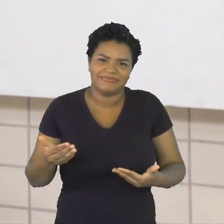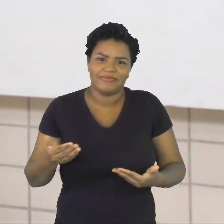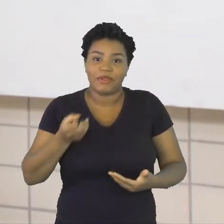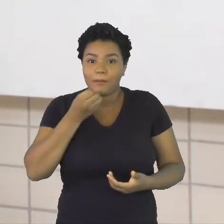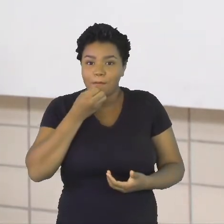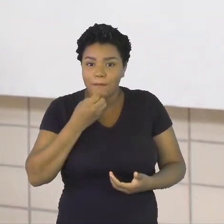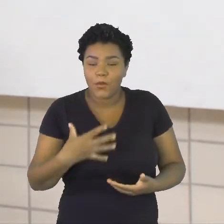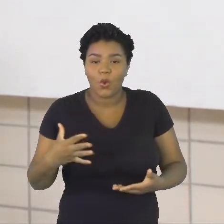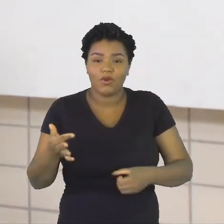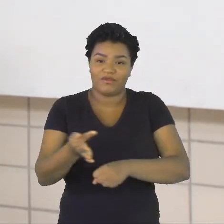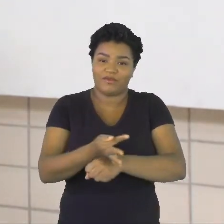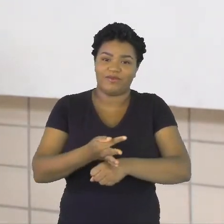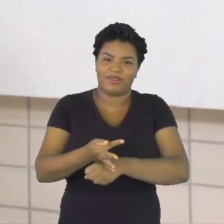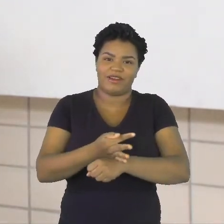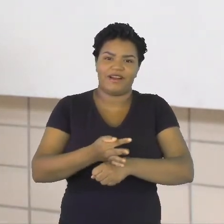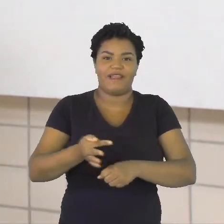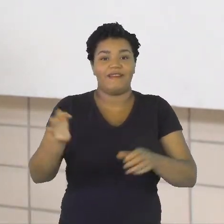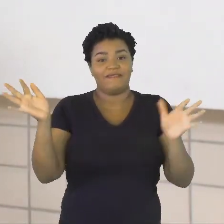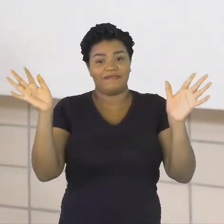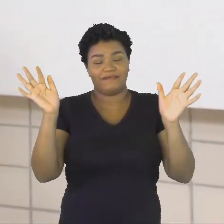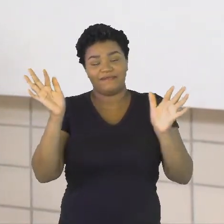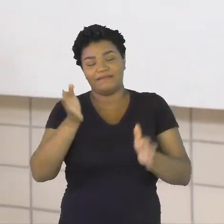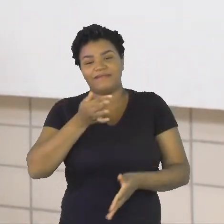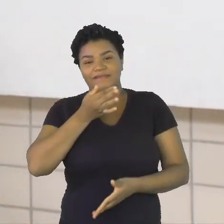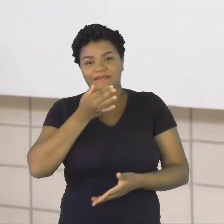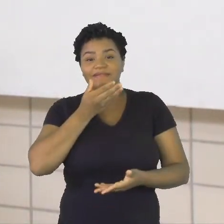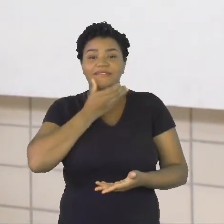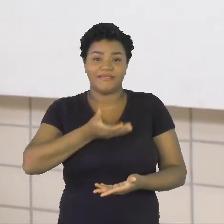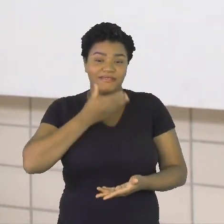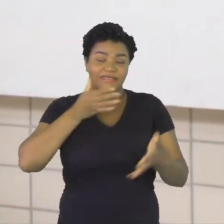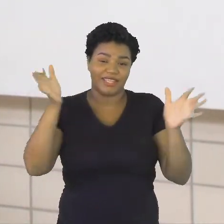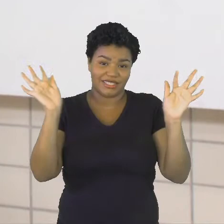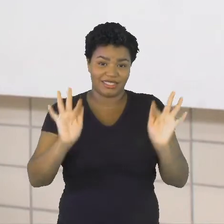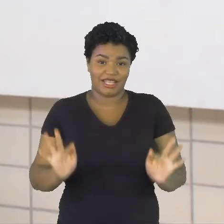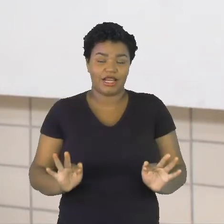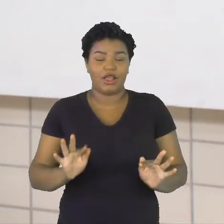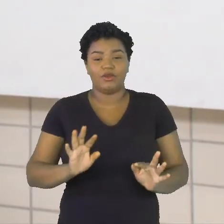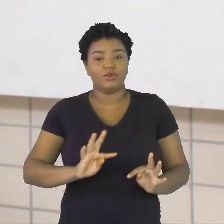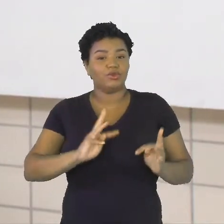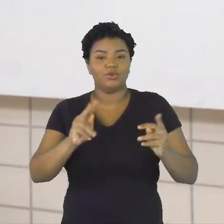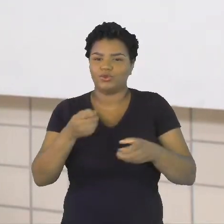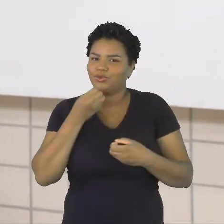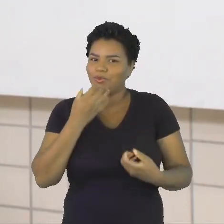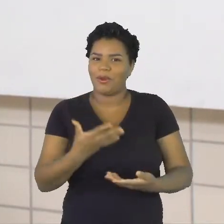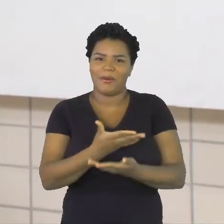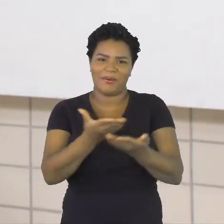férias, um Feliz Natal e tudo de bom para vocês, meninos!